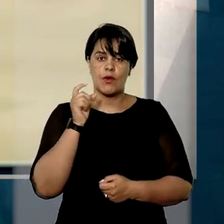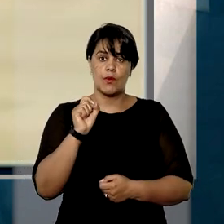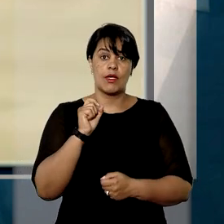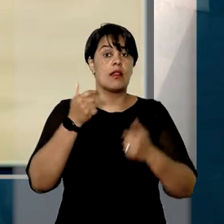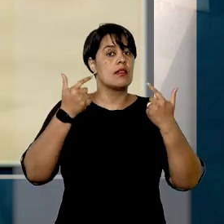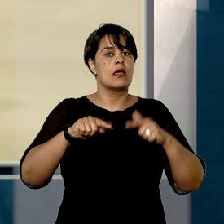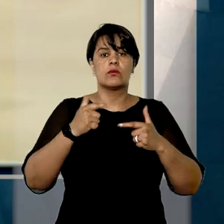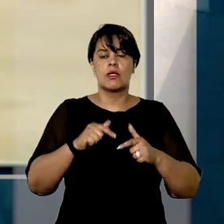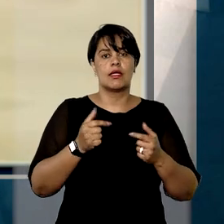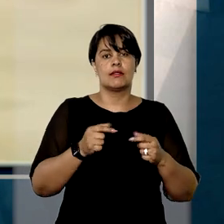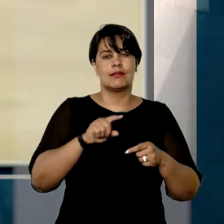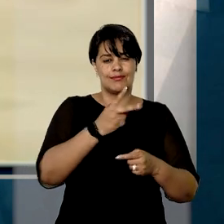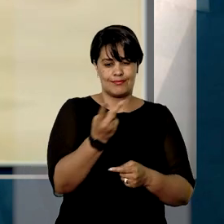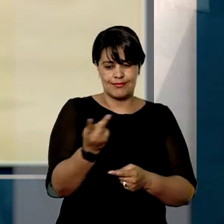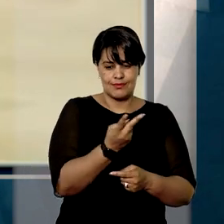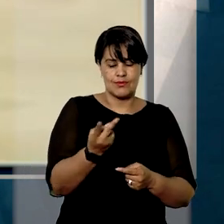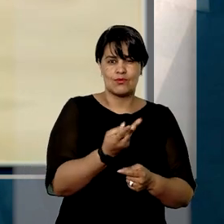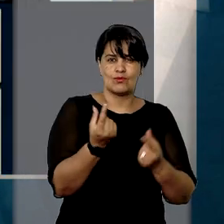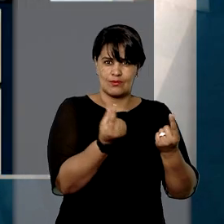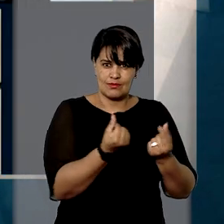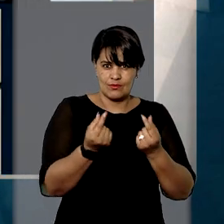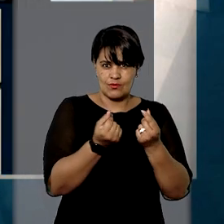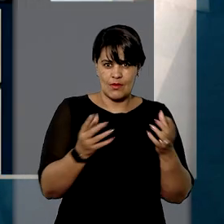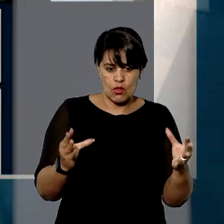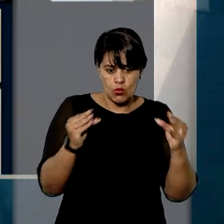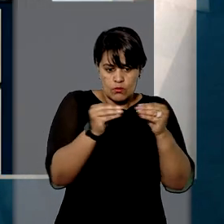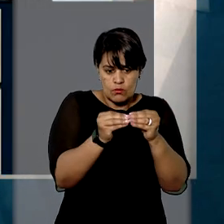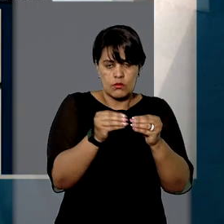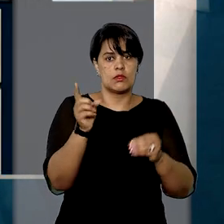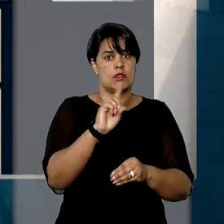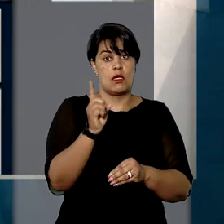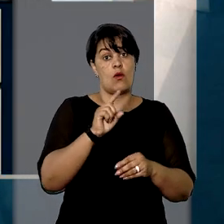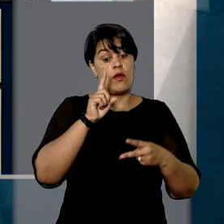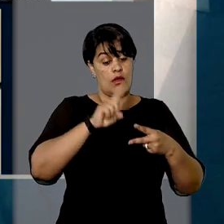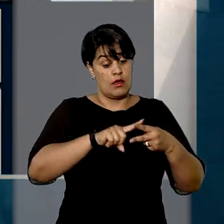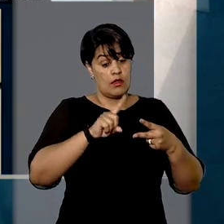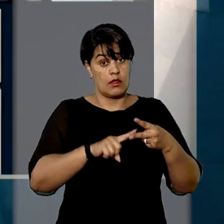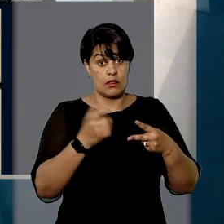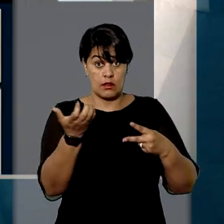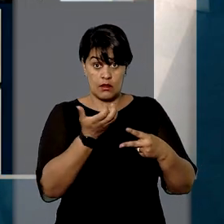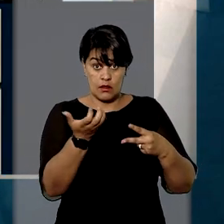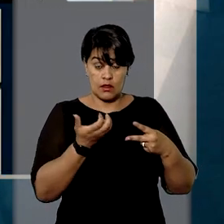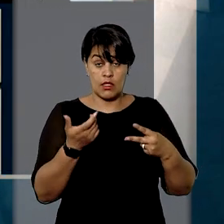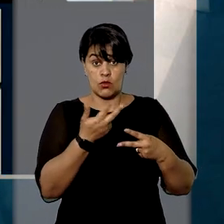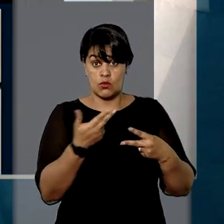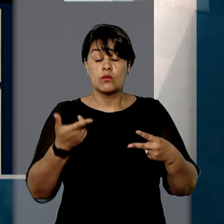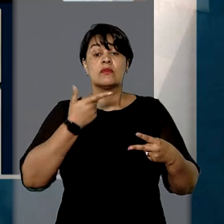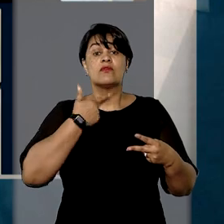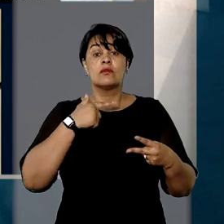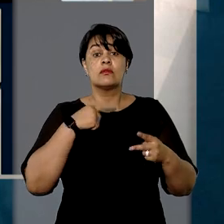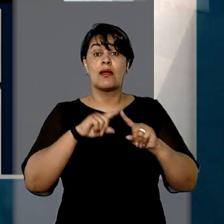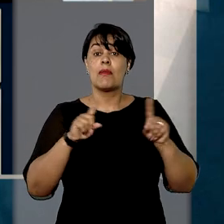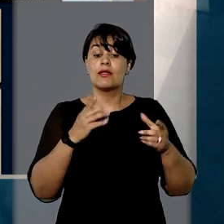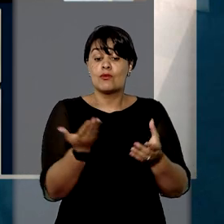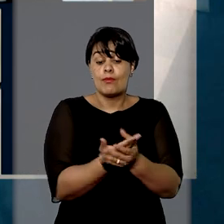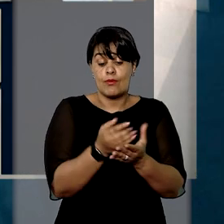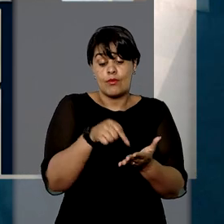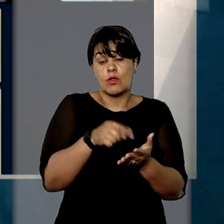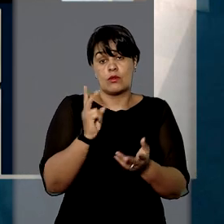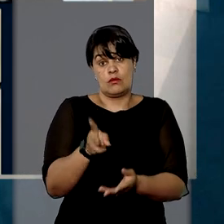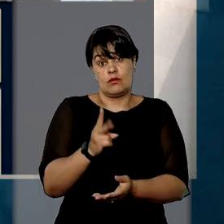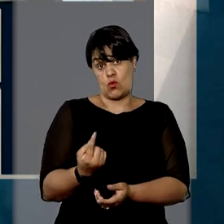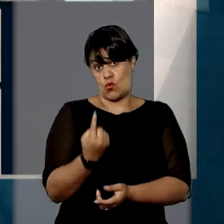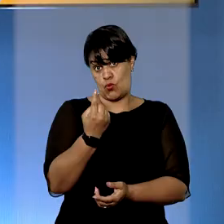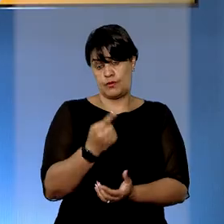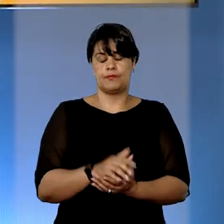acumulação de ritos sobre o mesmo valor, mas sim de duas pretensões executivas distintas em um mesmo